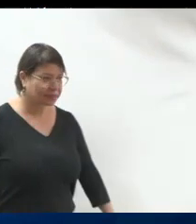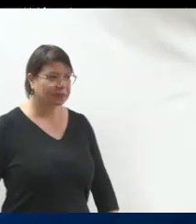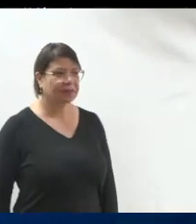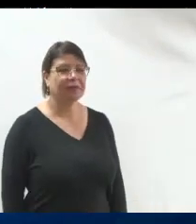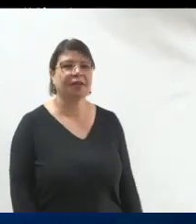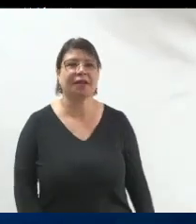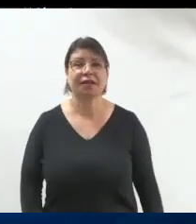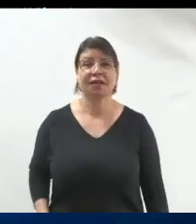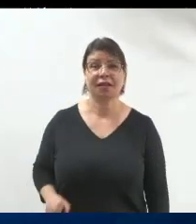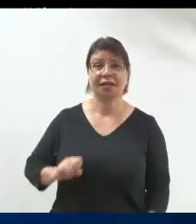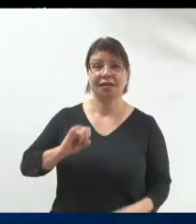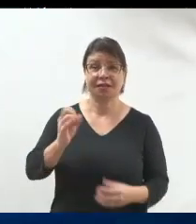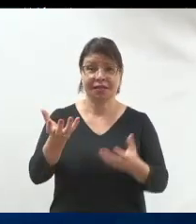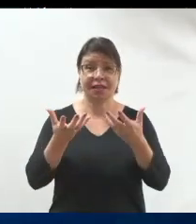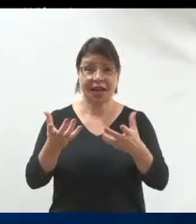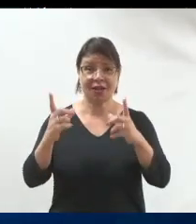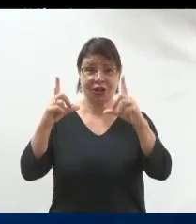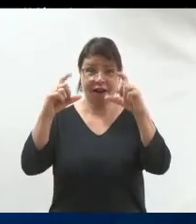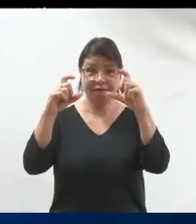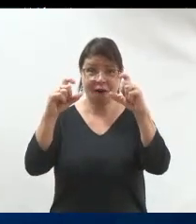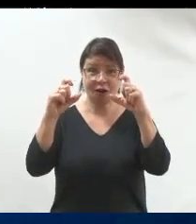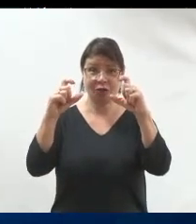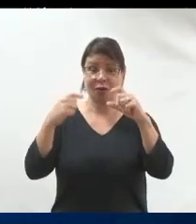como centro do universo.